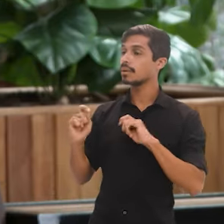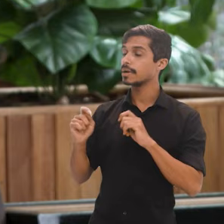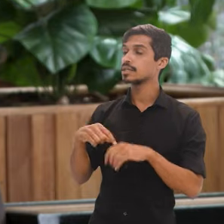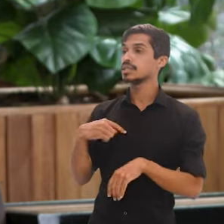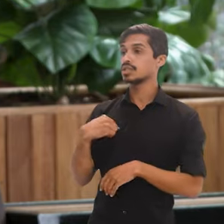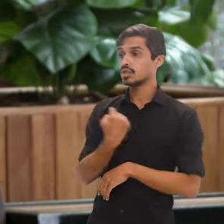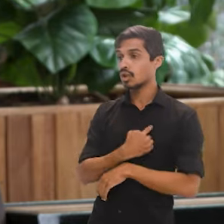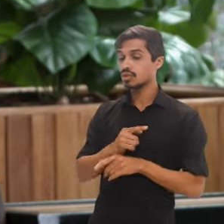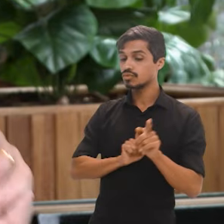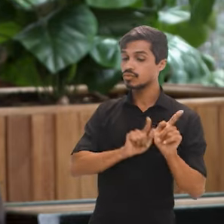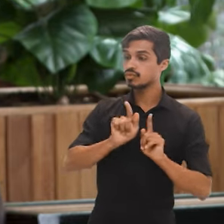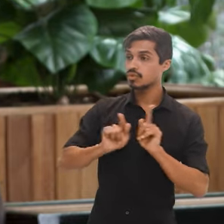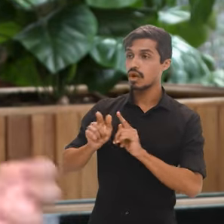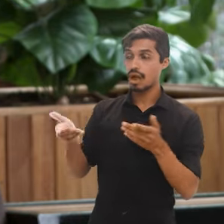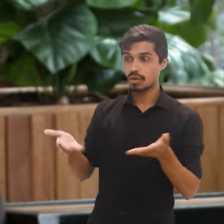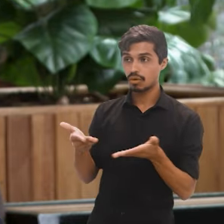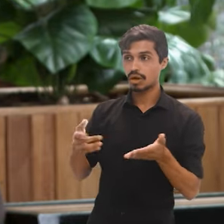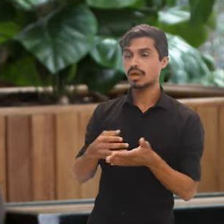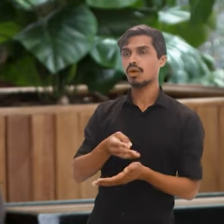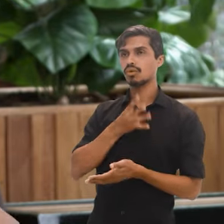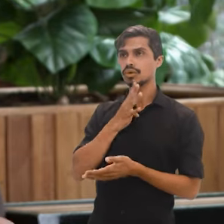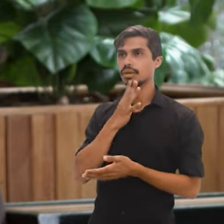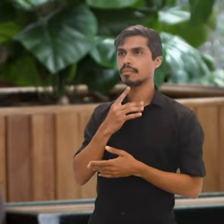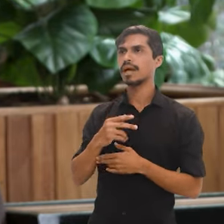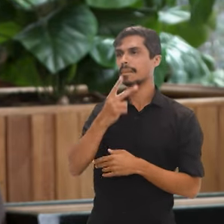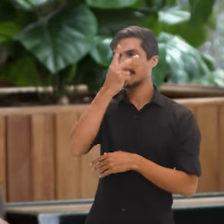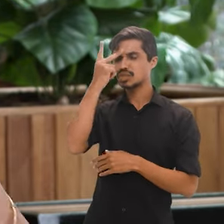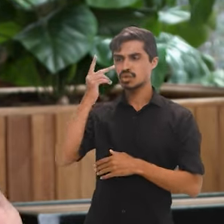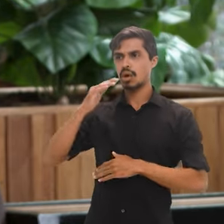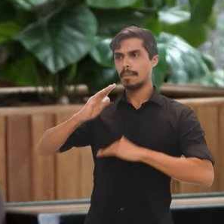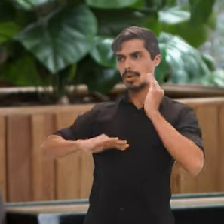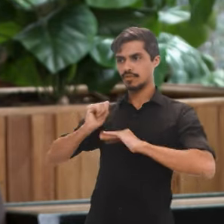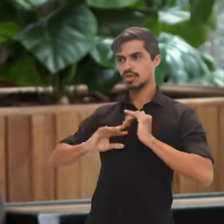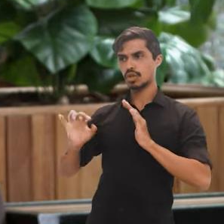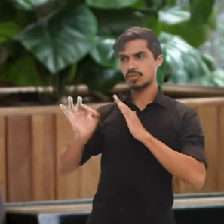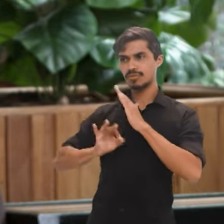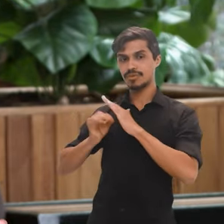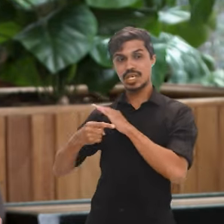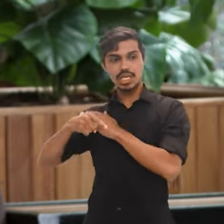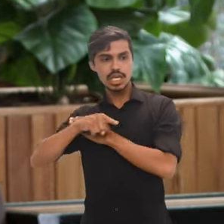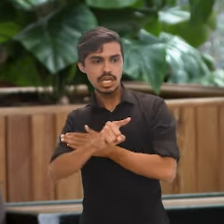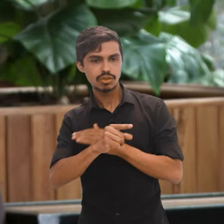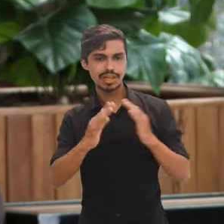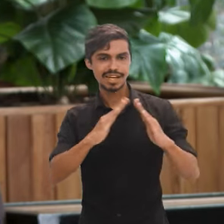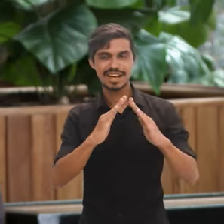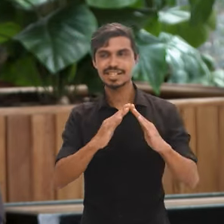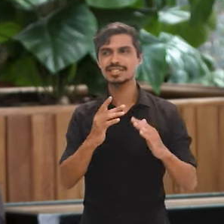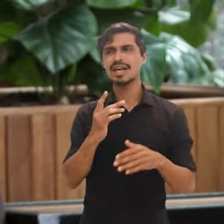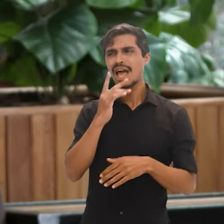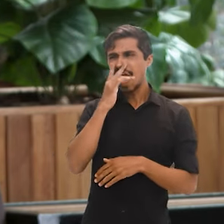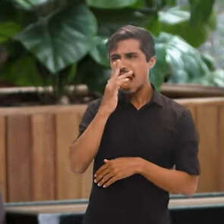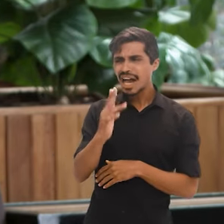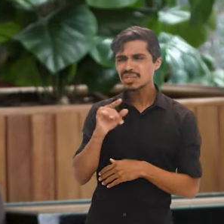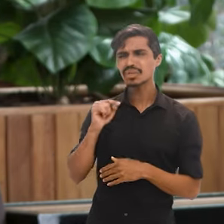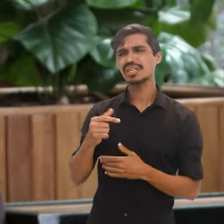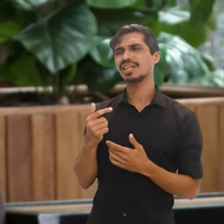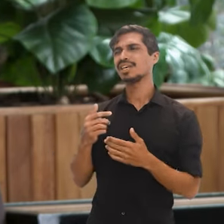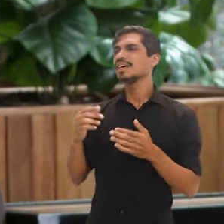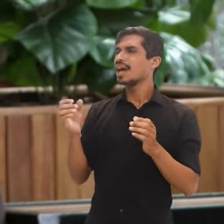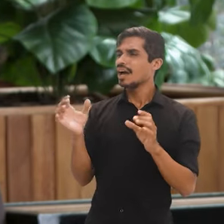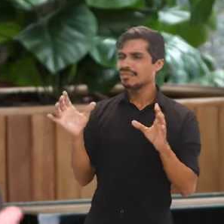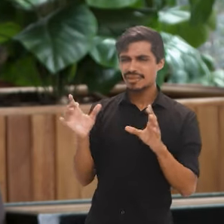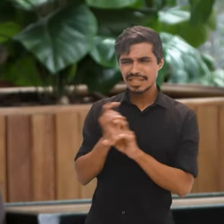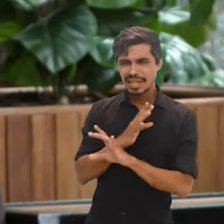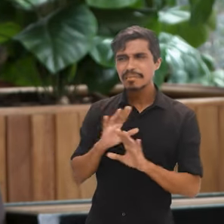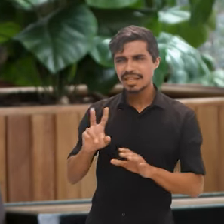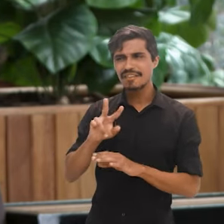conhece hoje do funcionário indo na casa, conversando, que isso, em breve, já não exista mais e seja feito por